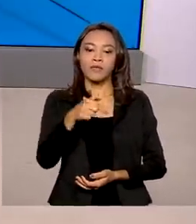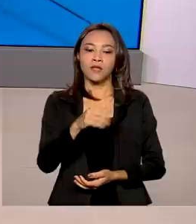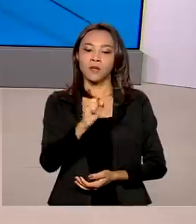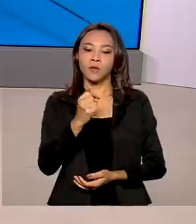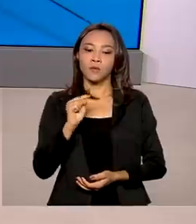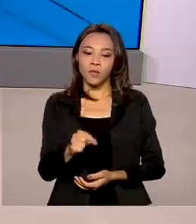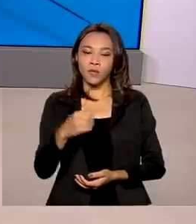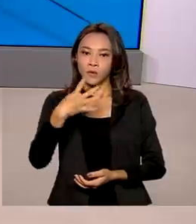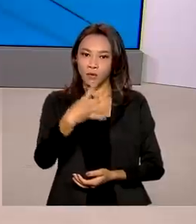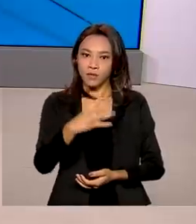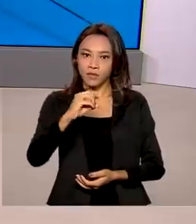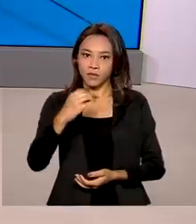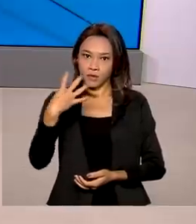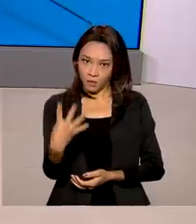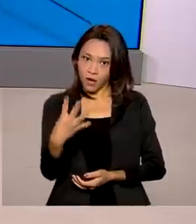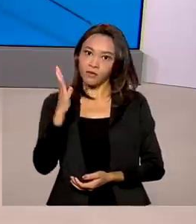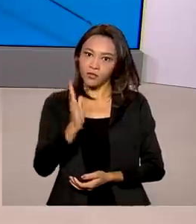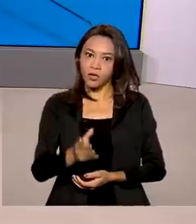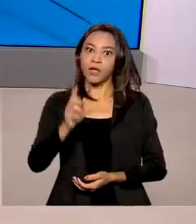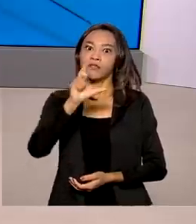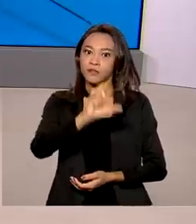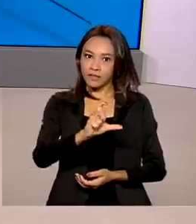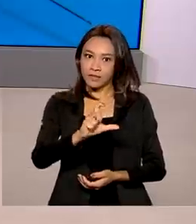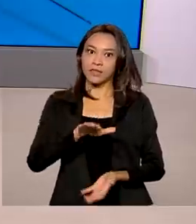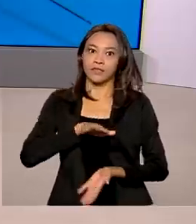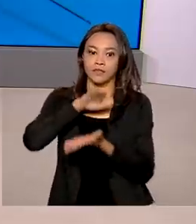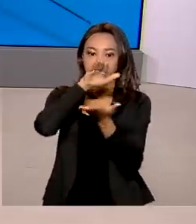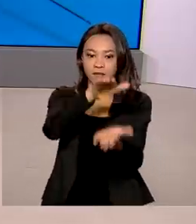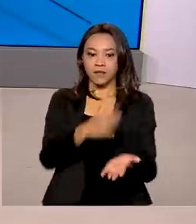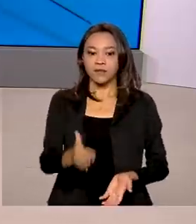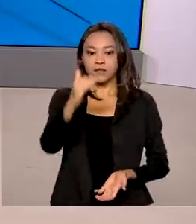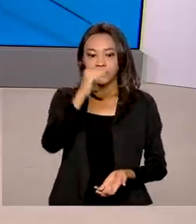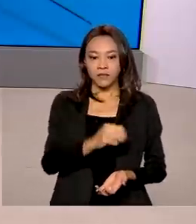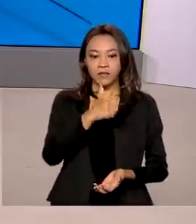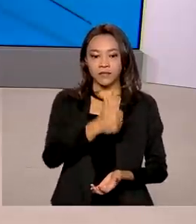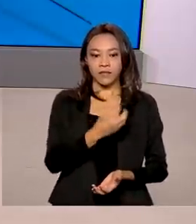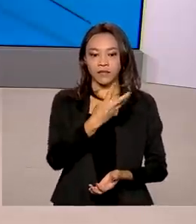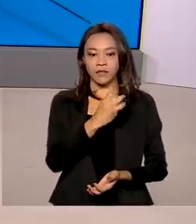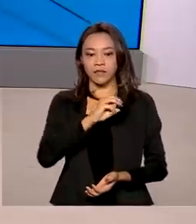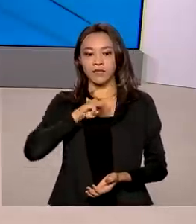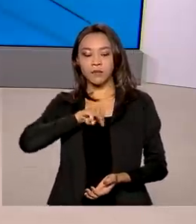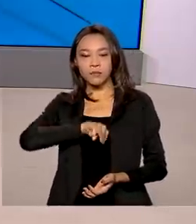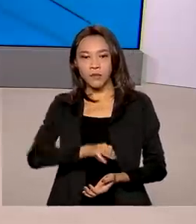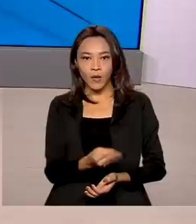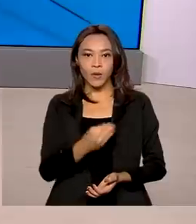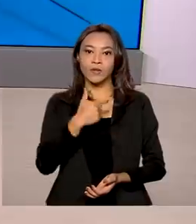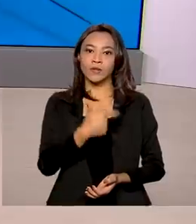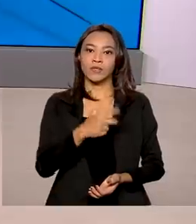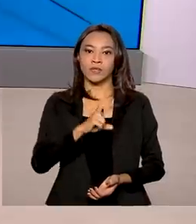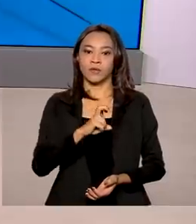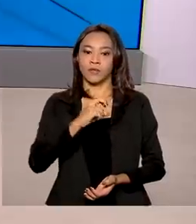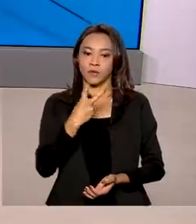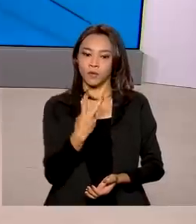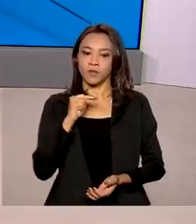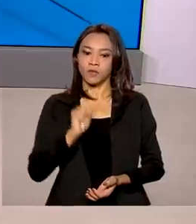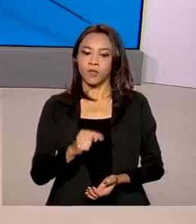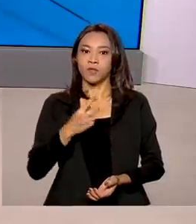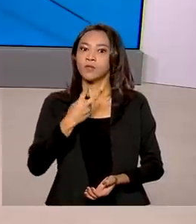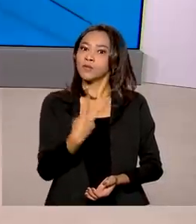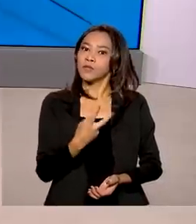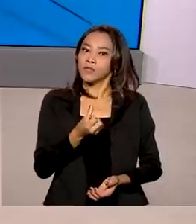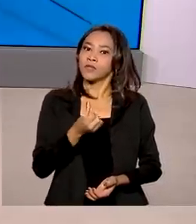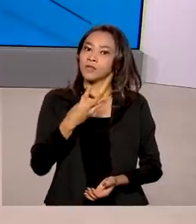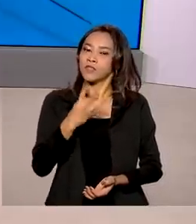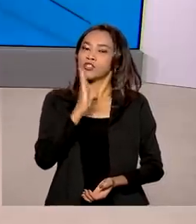404 doses de vacinas. 130 milhões 252 mil 263 doses